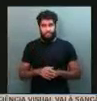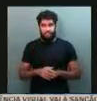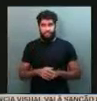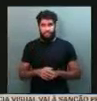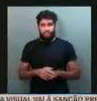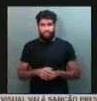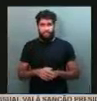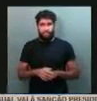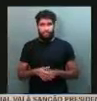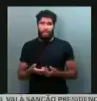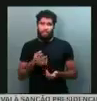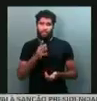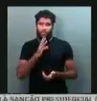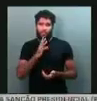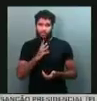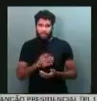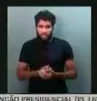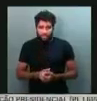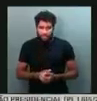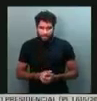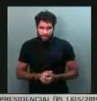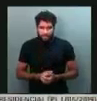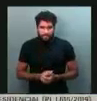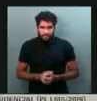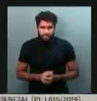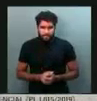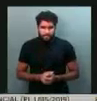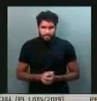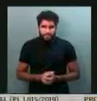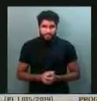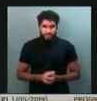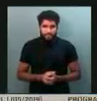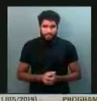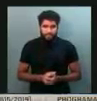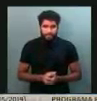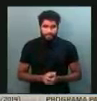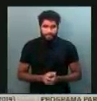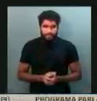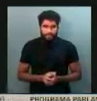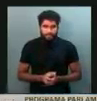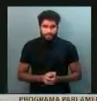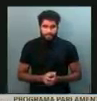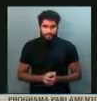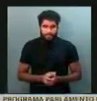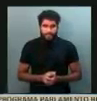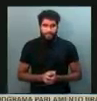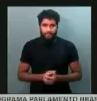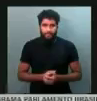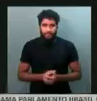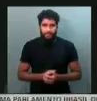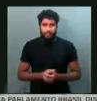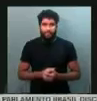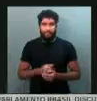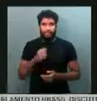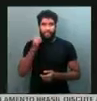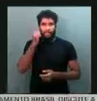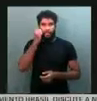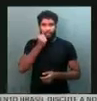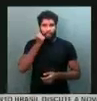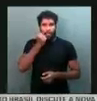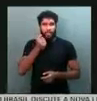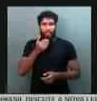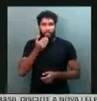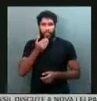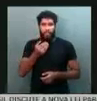que reconheço as suas virtudes, que o senhor faça o mesmo. O senador que solicitou o